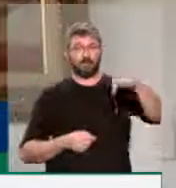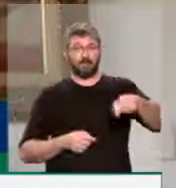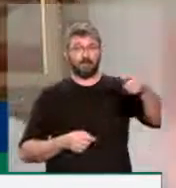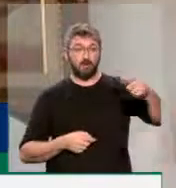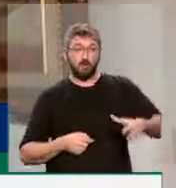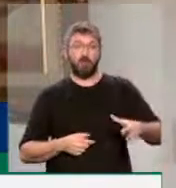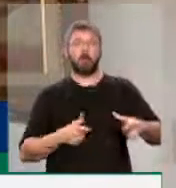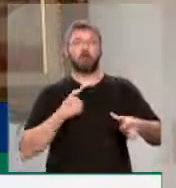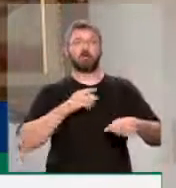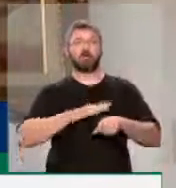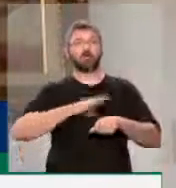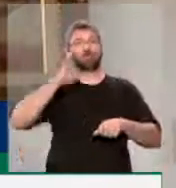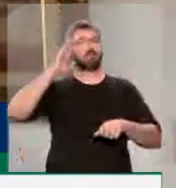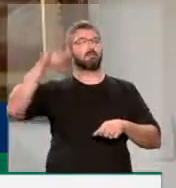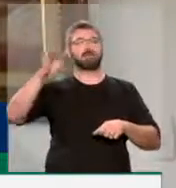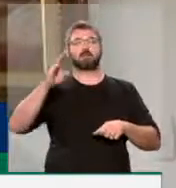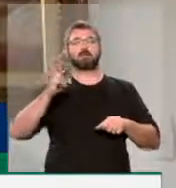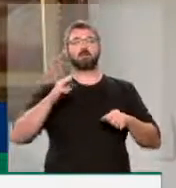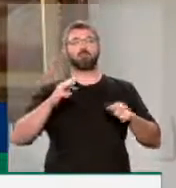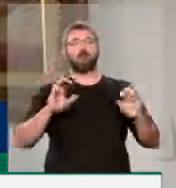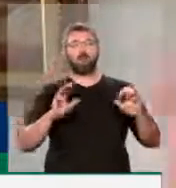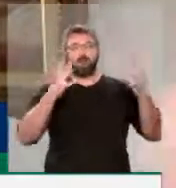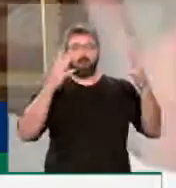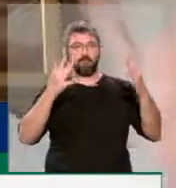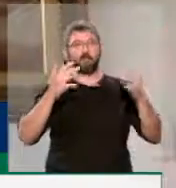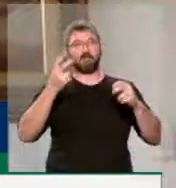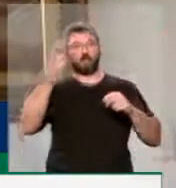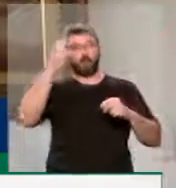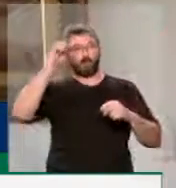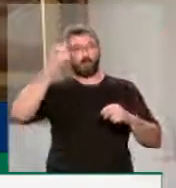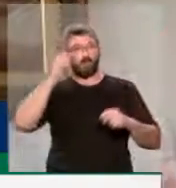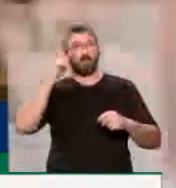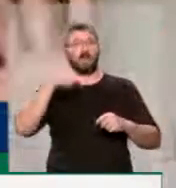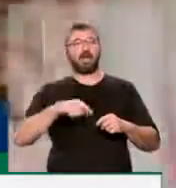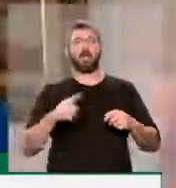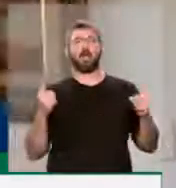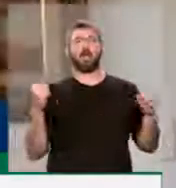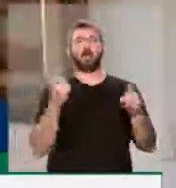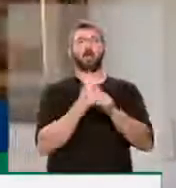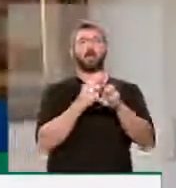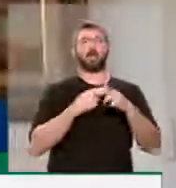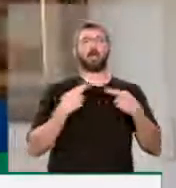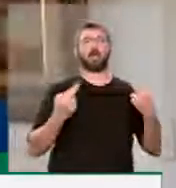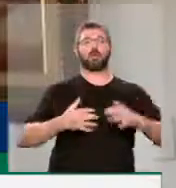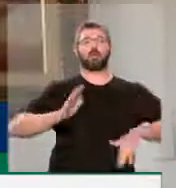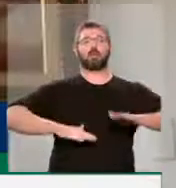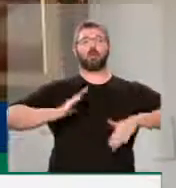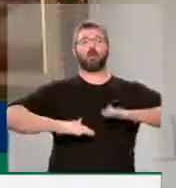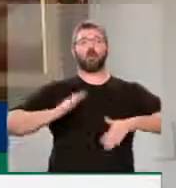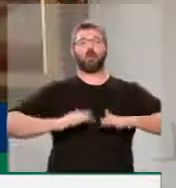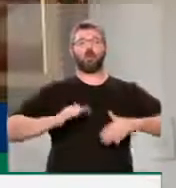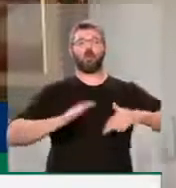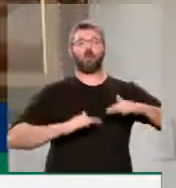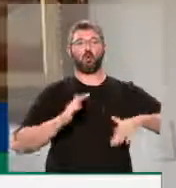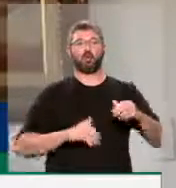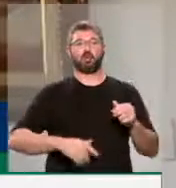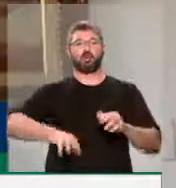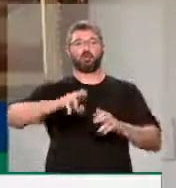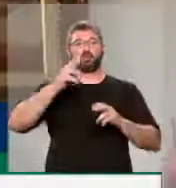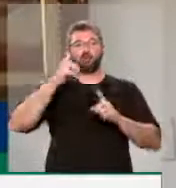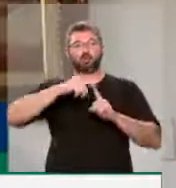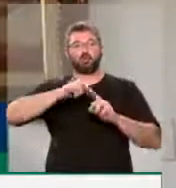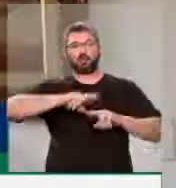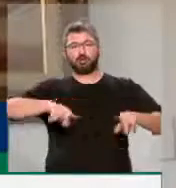acontecem os maiores eventos de cultura negra do Brasil, que é o Encontro dos Tambores, com todos os tipos